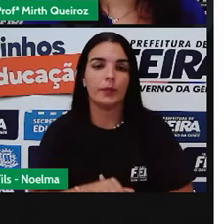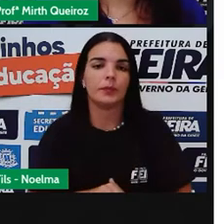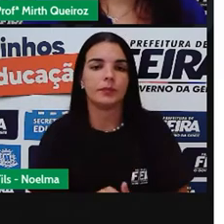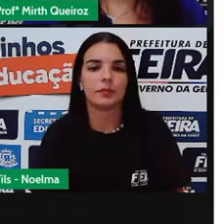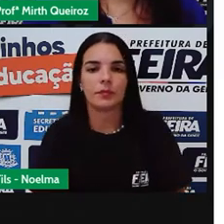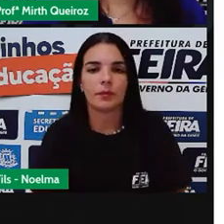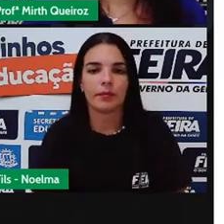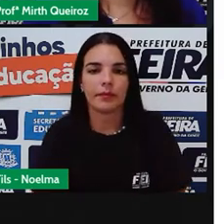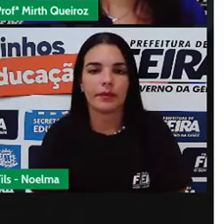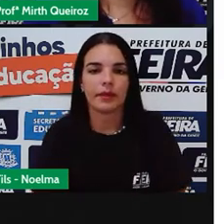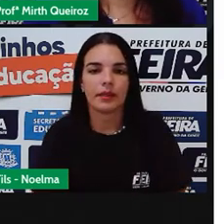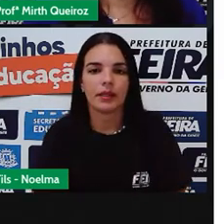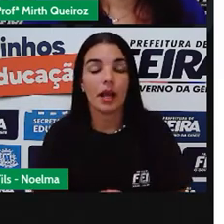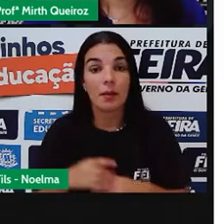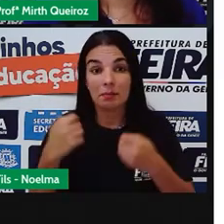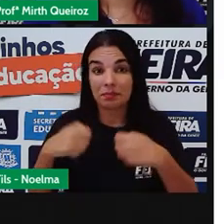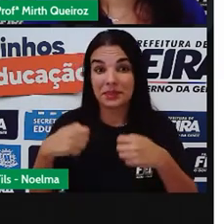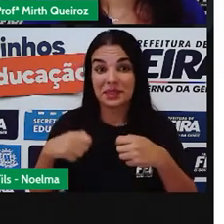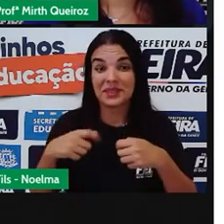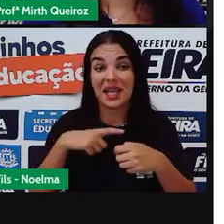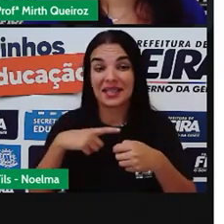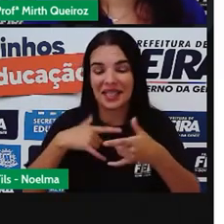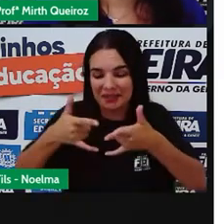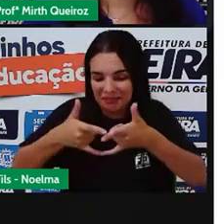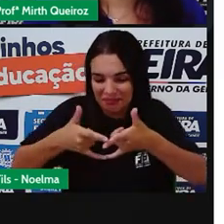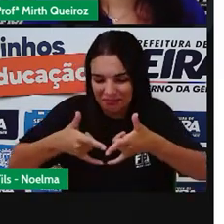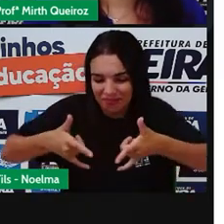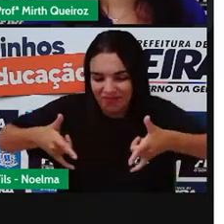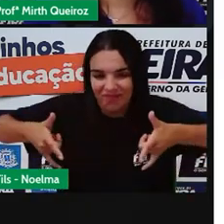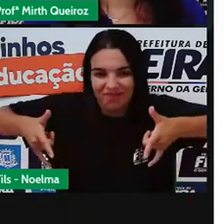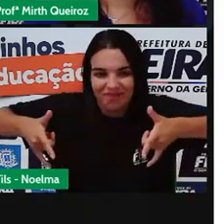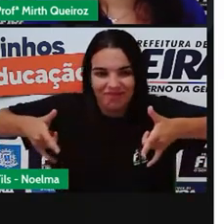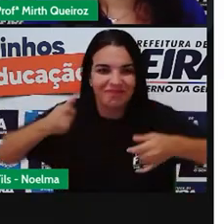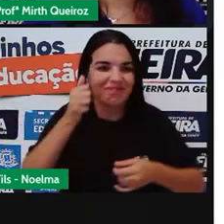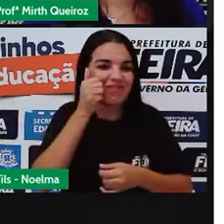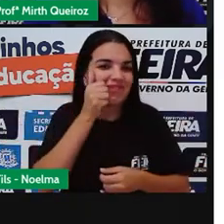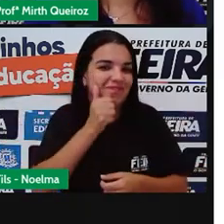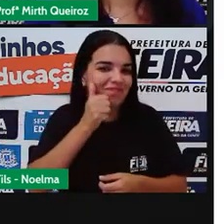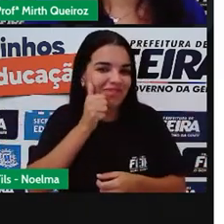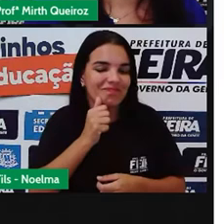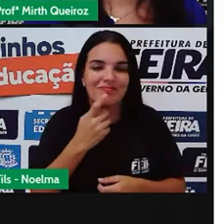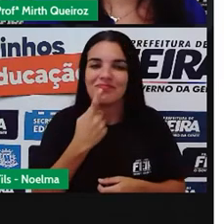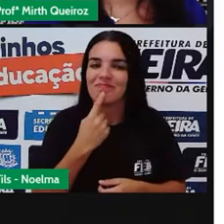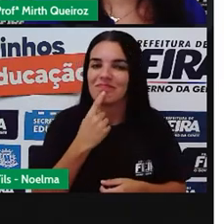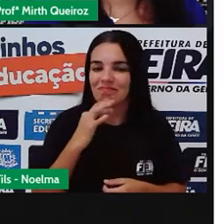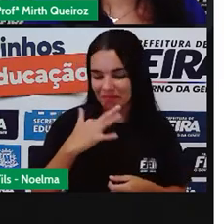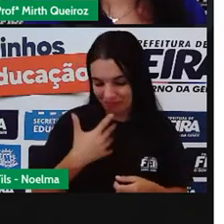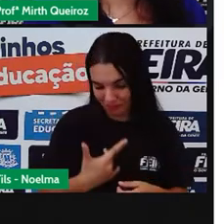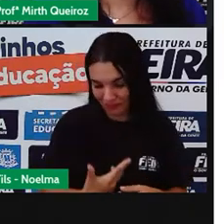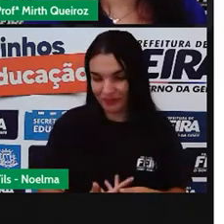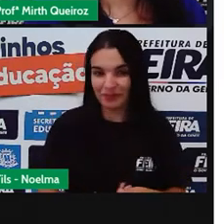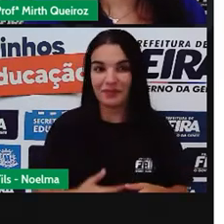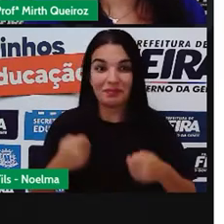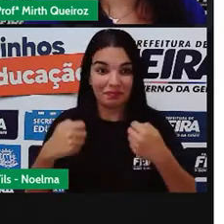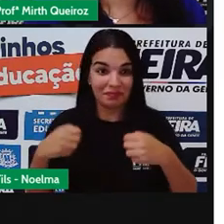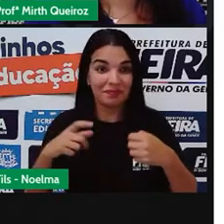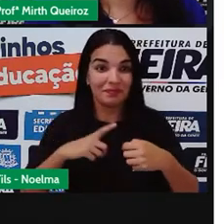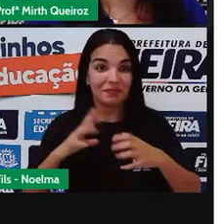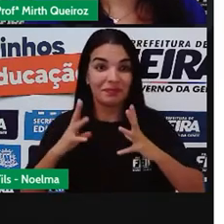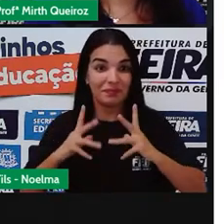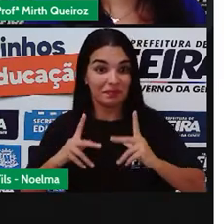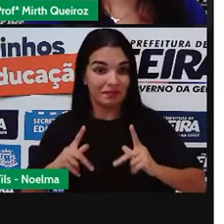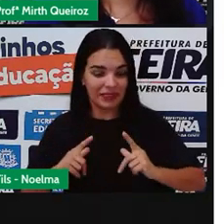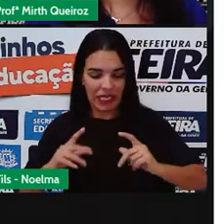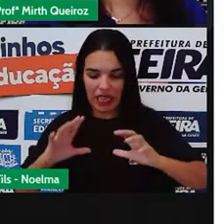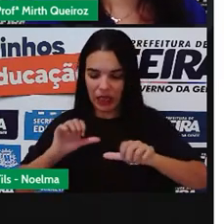e espinhas. Fazer uso de absorvente, que é o caso das meninas, né? Durante a menstruação, que usa o absorvente e ele deverá